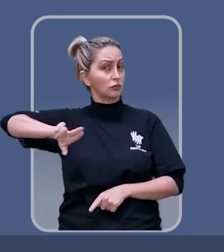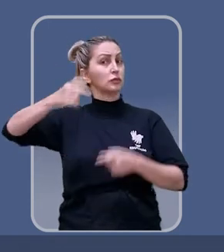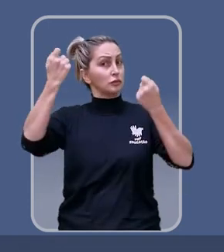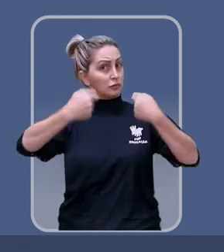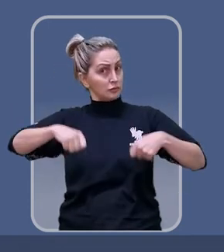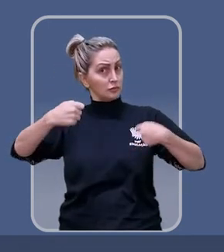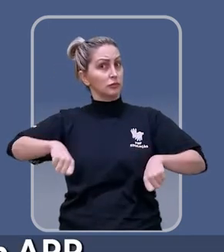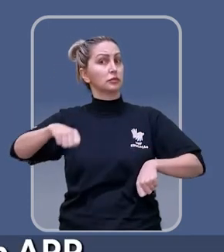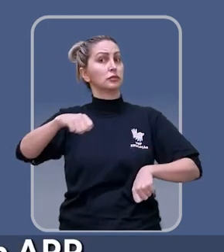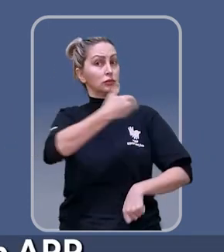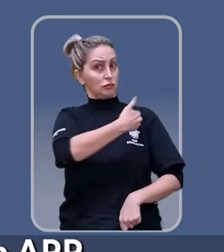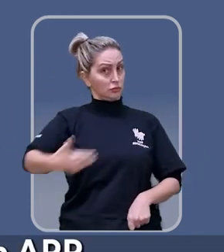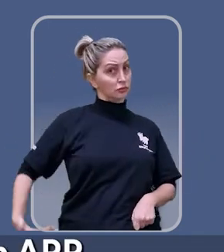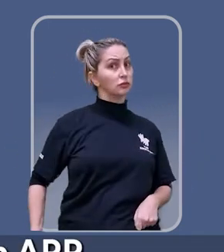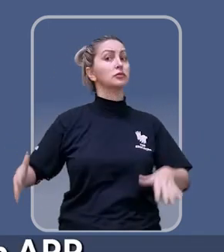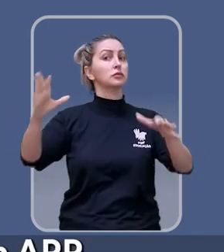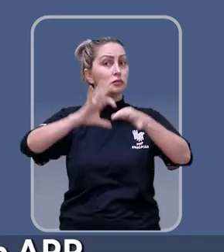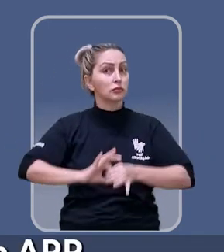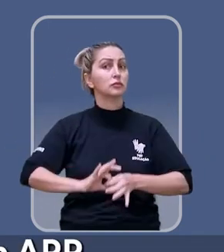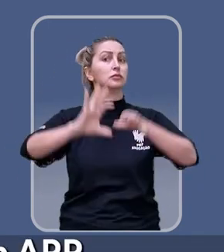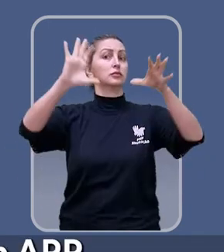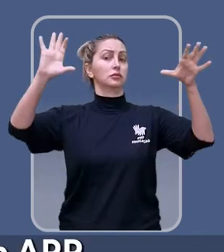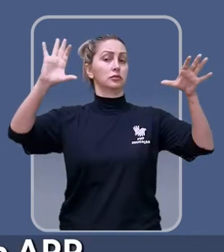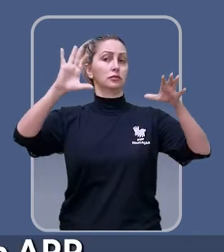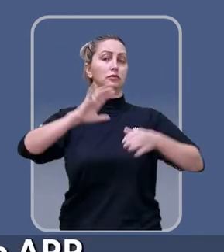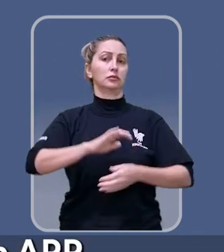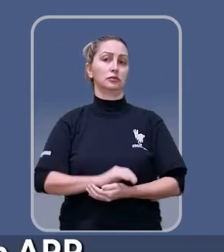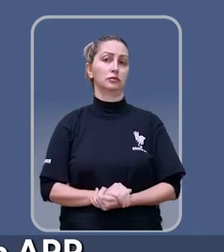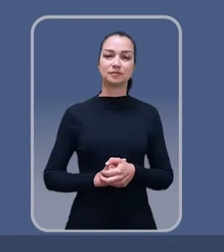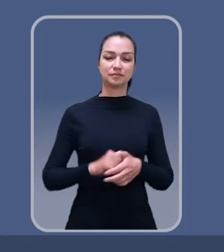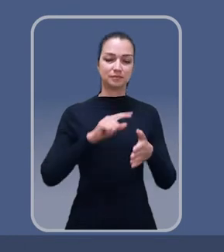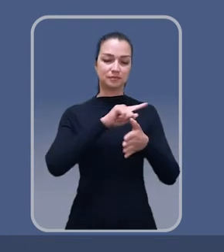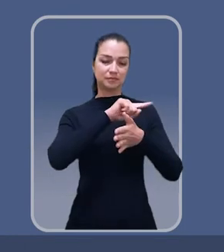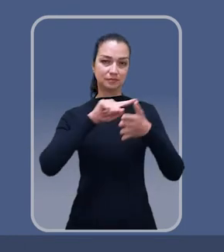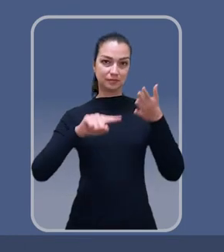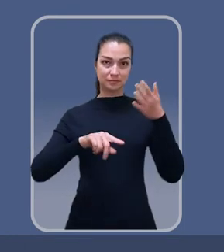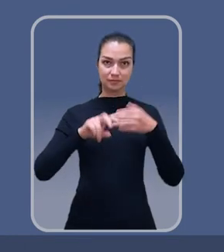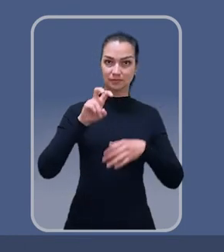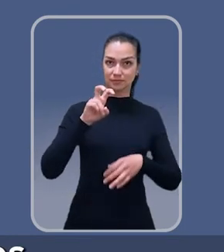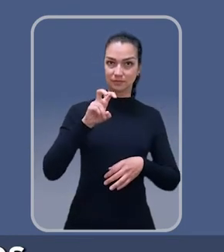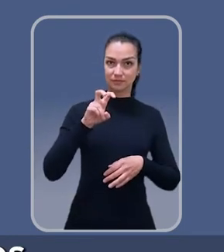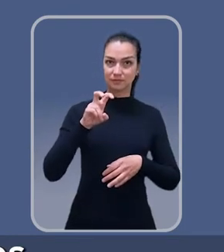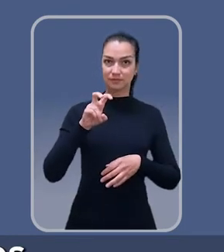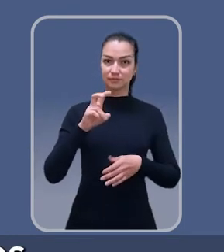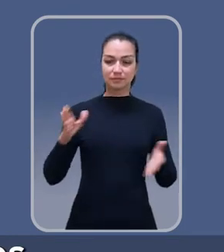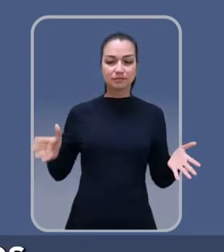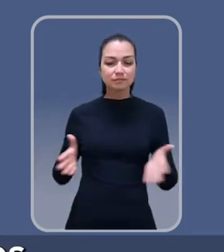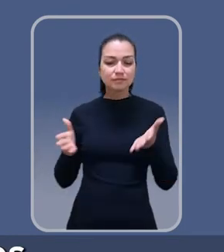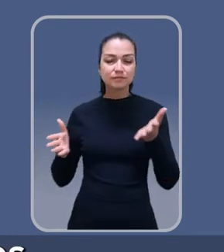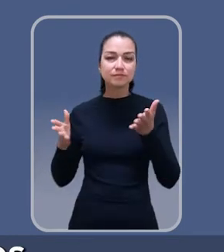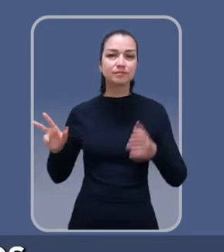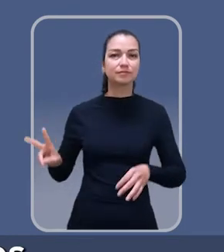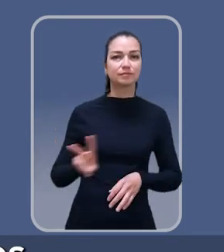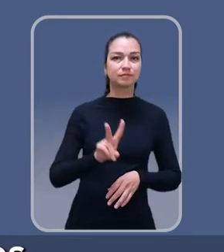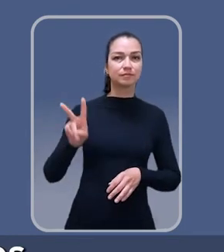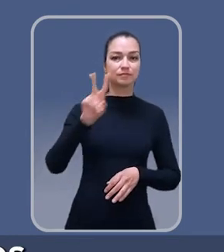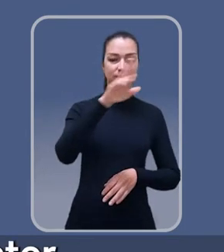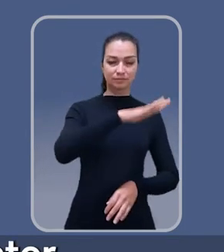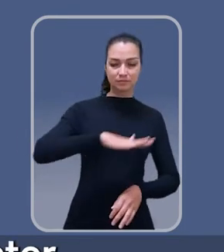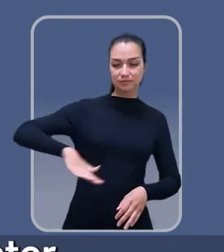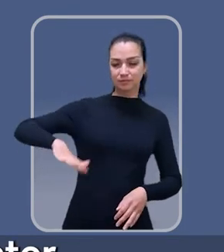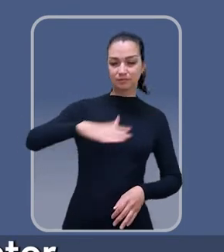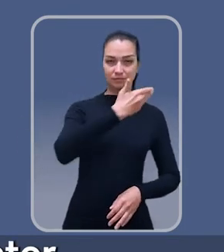do órgão ambiental, quando de qualquer interferência em APP. Promover a geração e valorização de espaços públicos